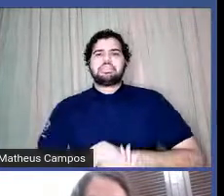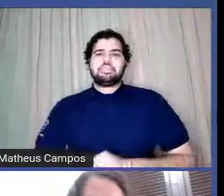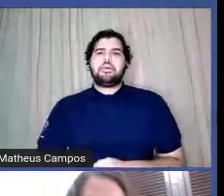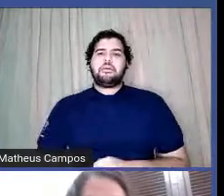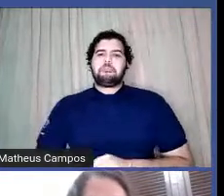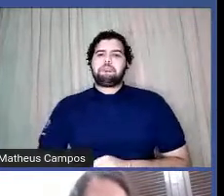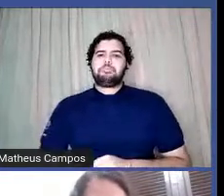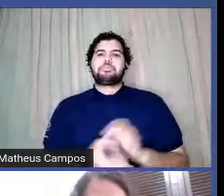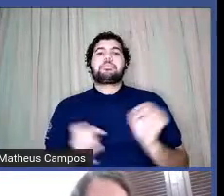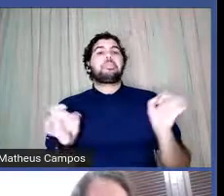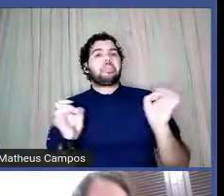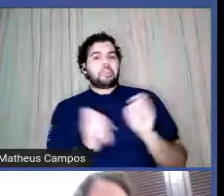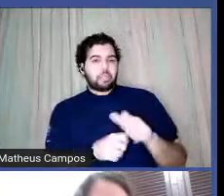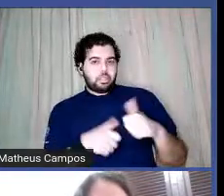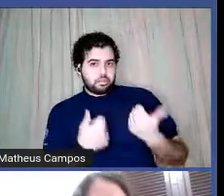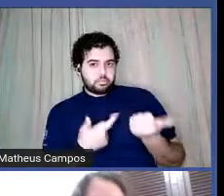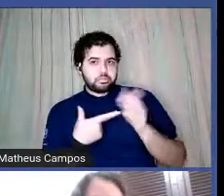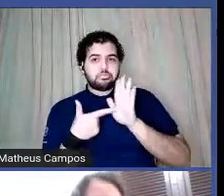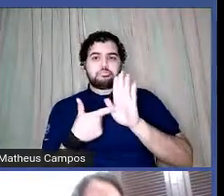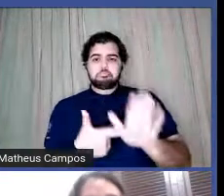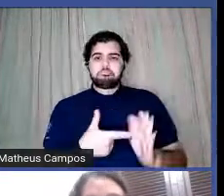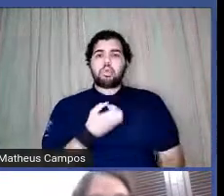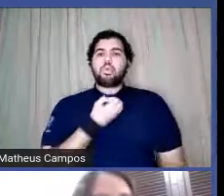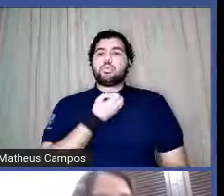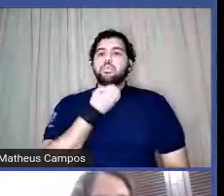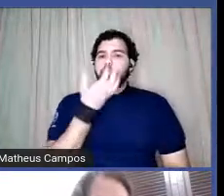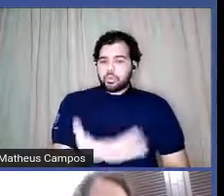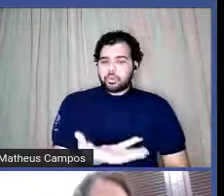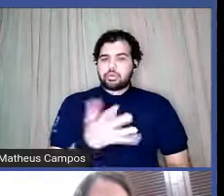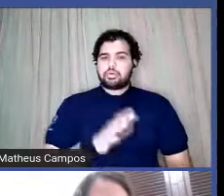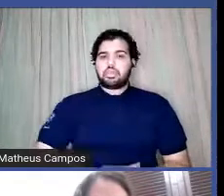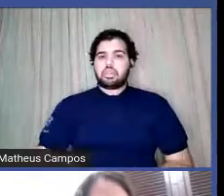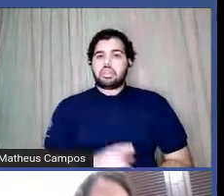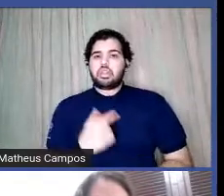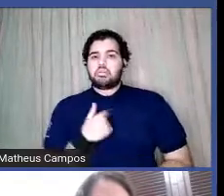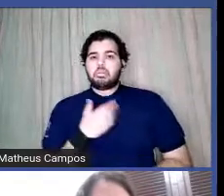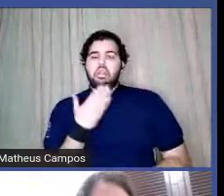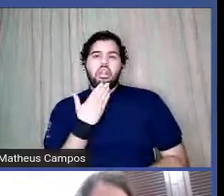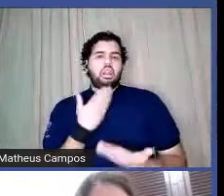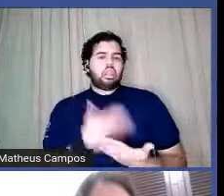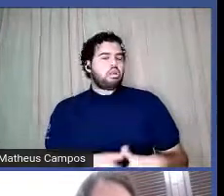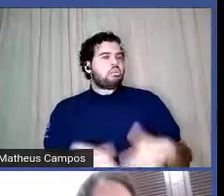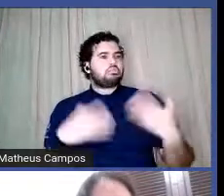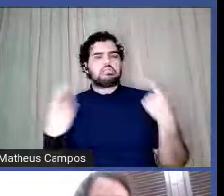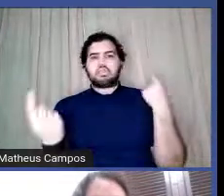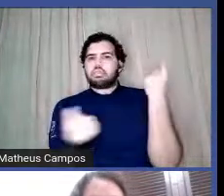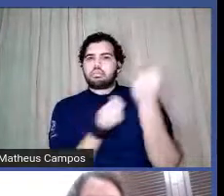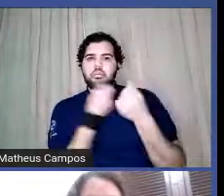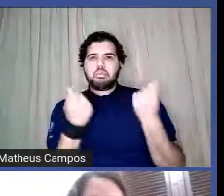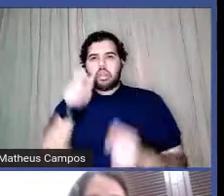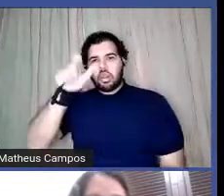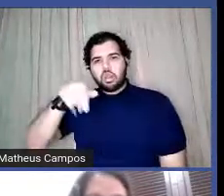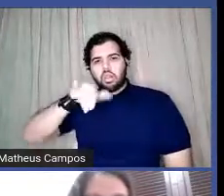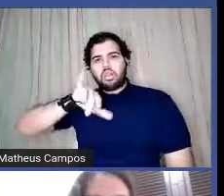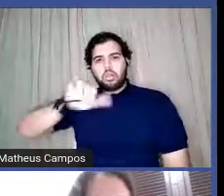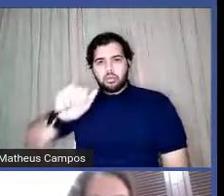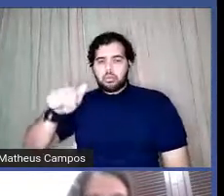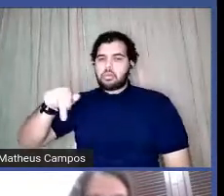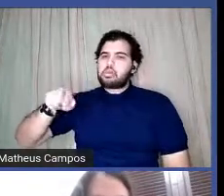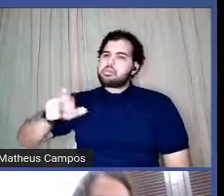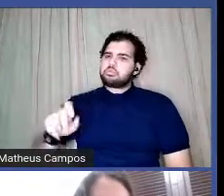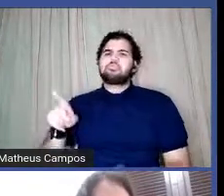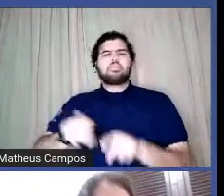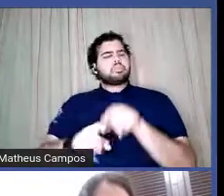Então, gente, eu trouxe esse poema que eu fiquei encantada, né? Da Mica Andrade, que é uma outra escritora também que